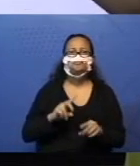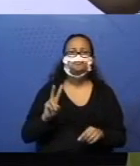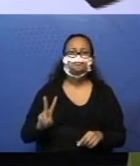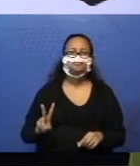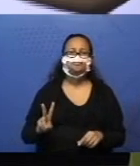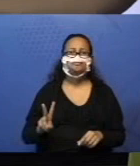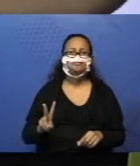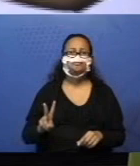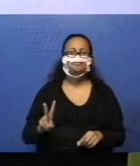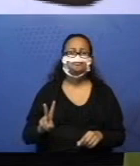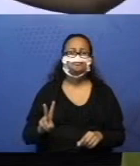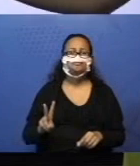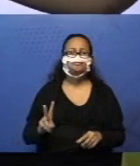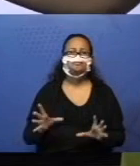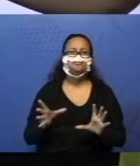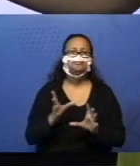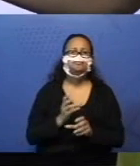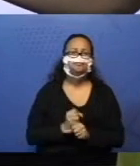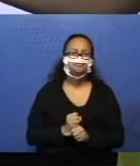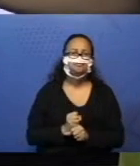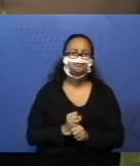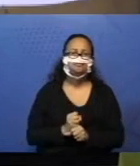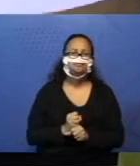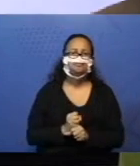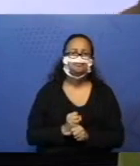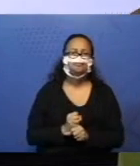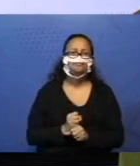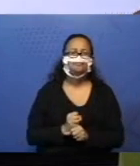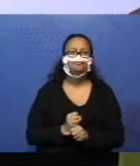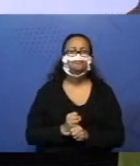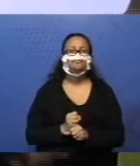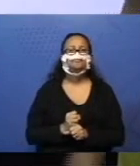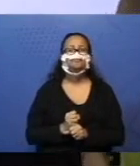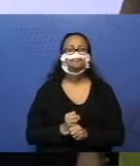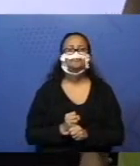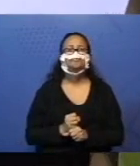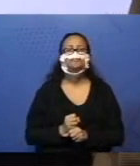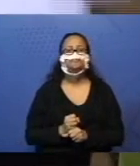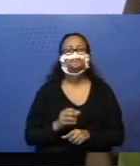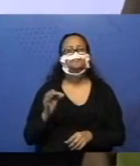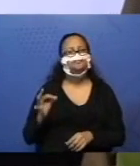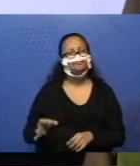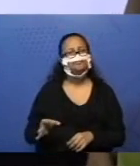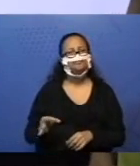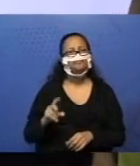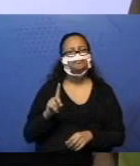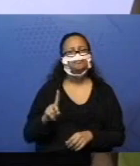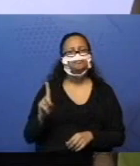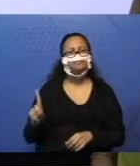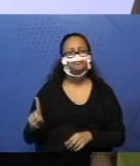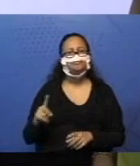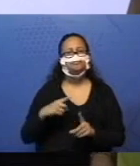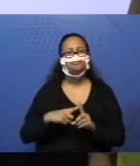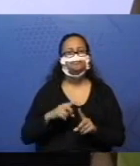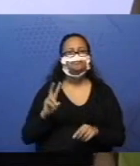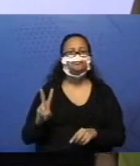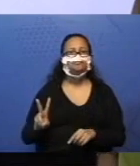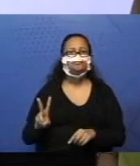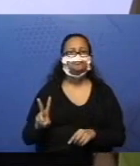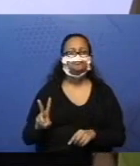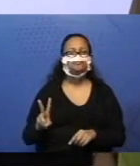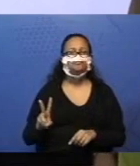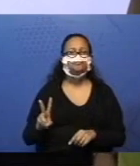Mesmo eu não tendo barrinha aqui de valor 11, mas é uma adição que dá certo, não é? 11 mais 2.